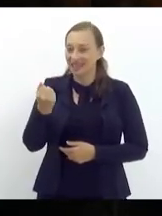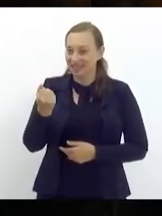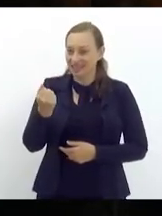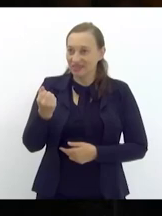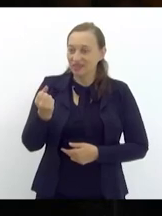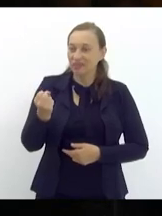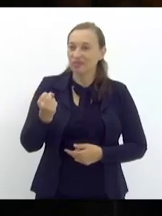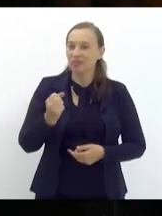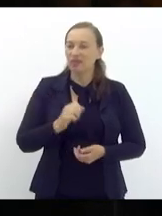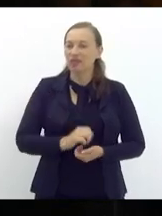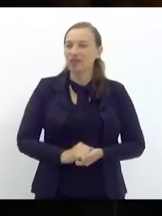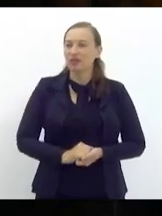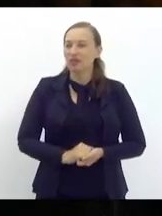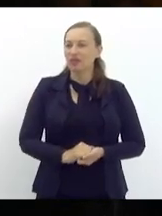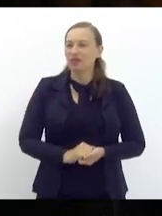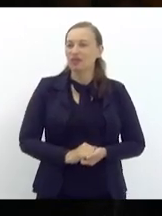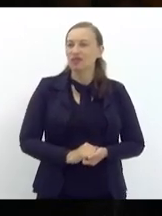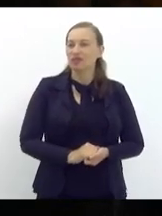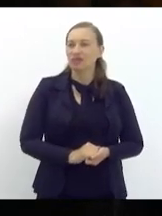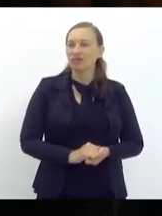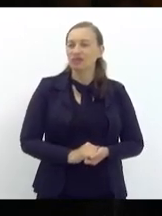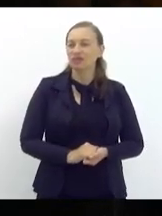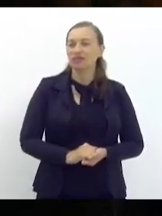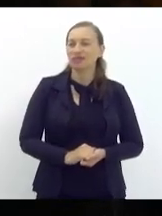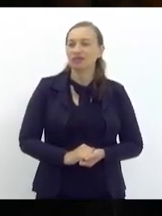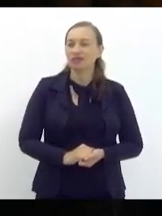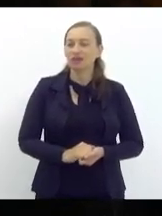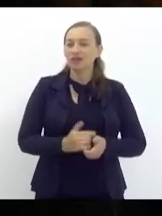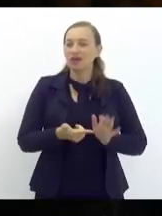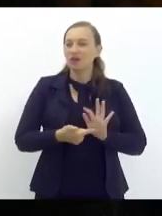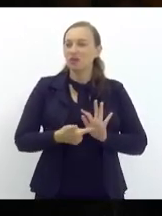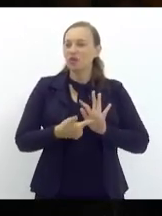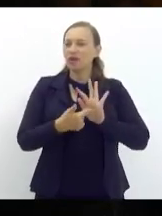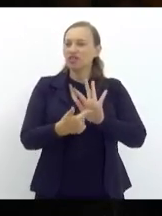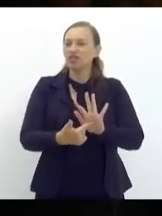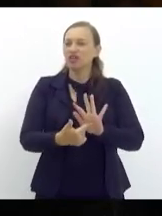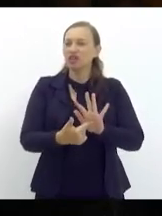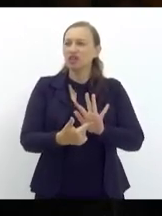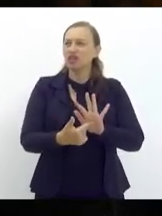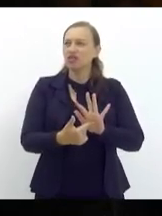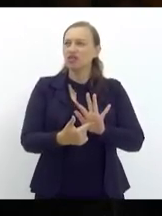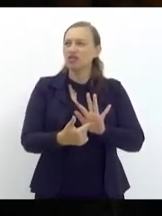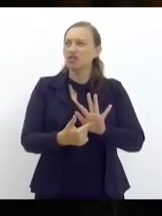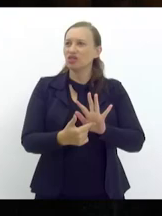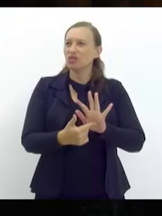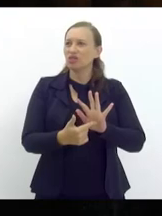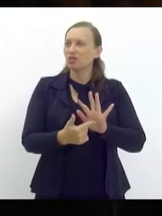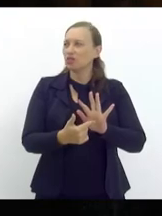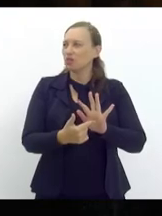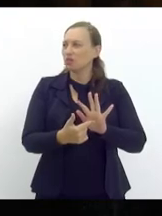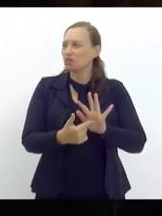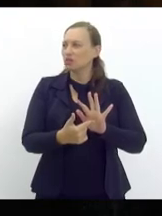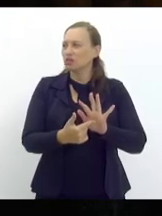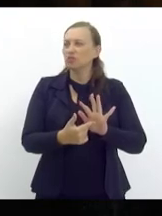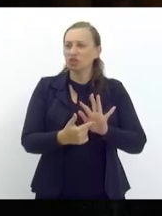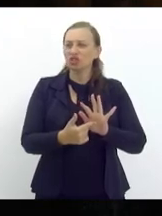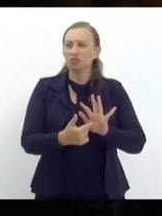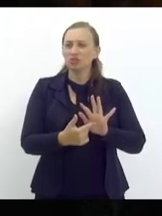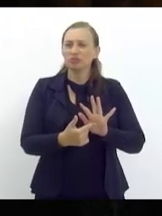exatamente para mostrar que um